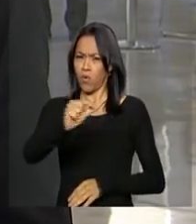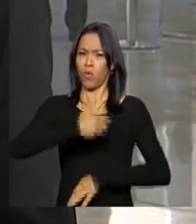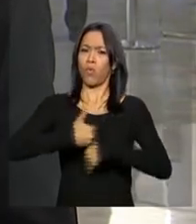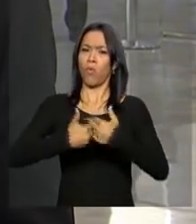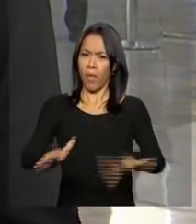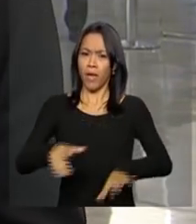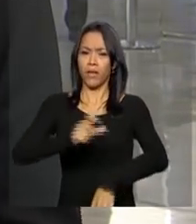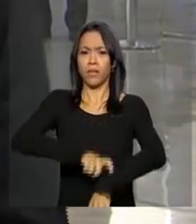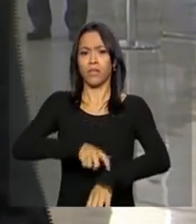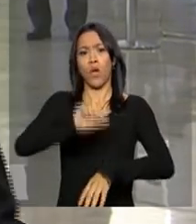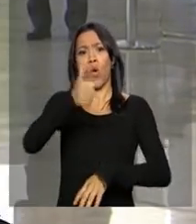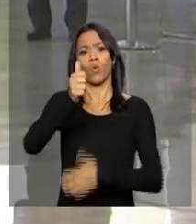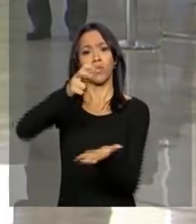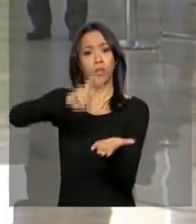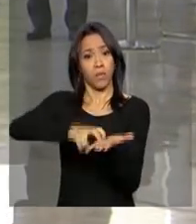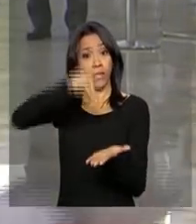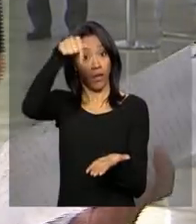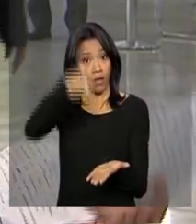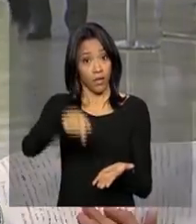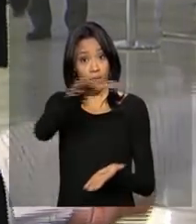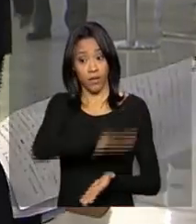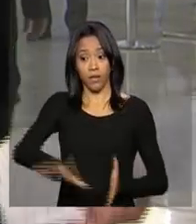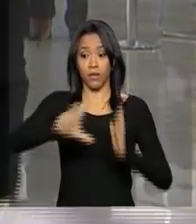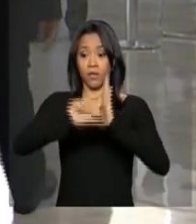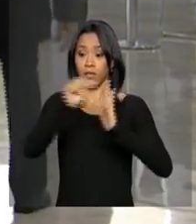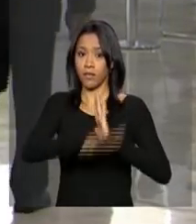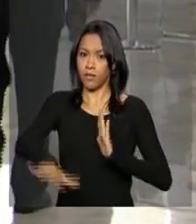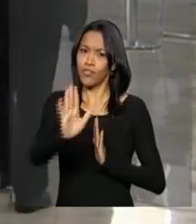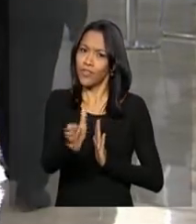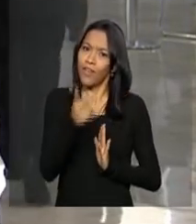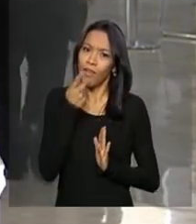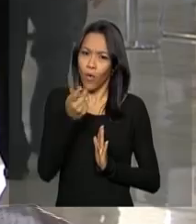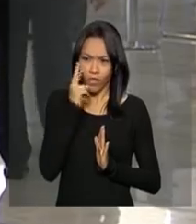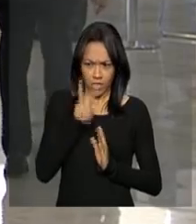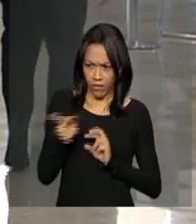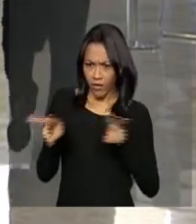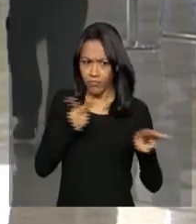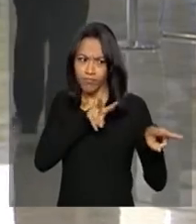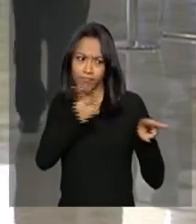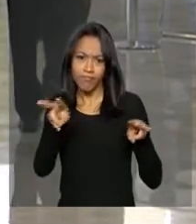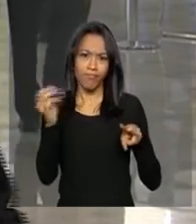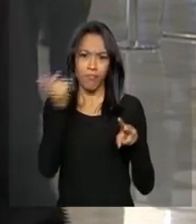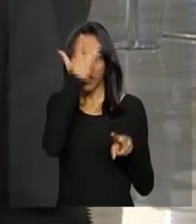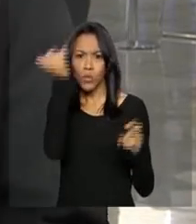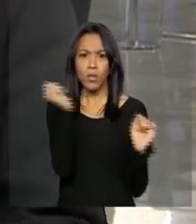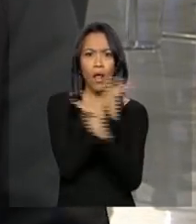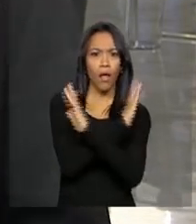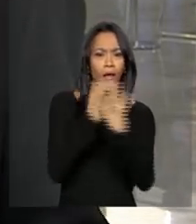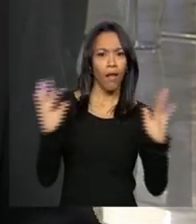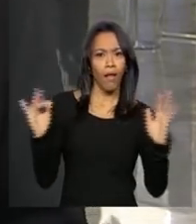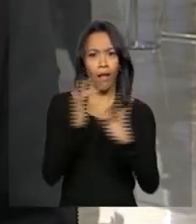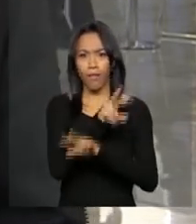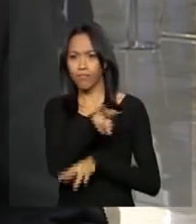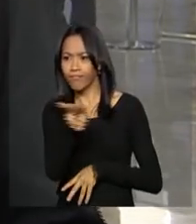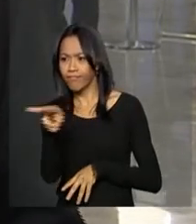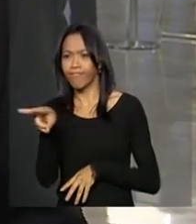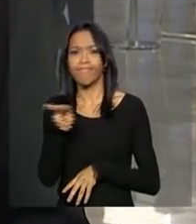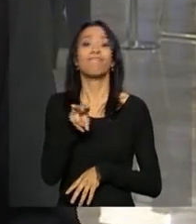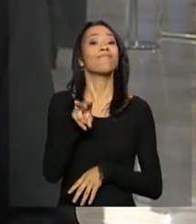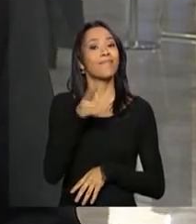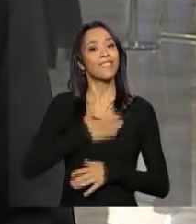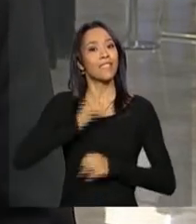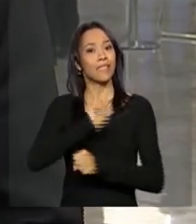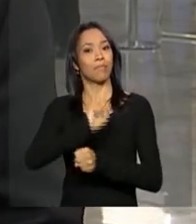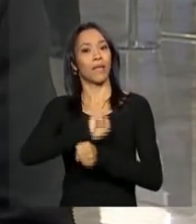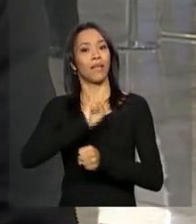11 horas da manhã, aqui no Palácio do Planalto. Como você falou, a gente já viu uma movimentação grande aqui na expectativa